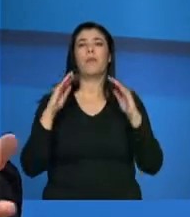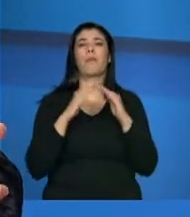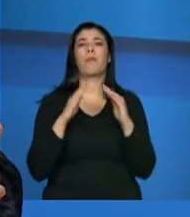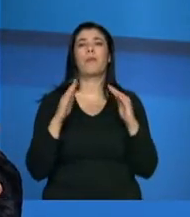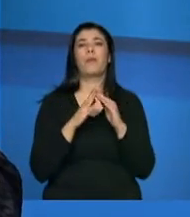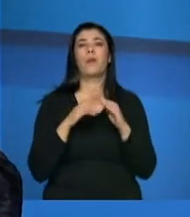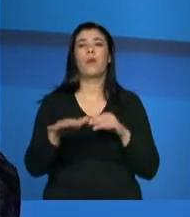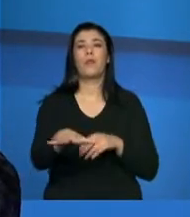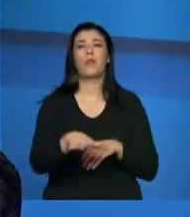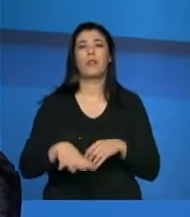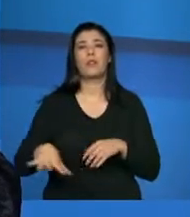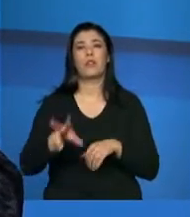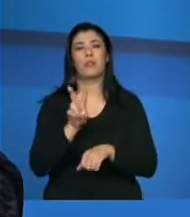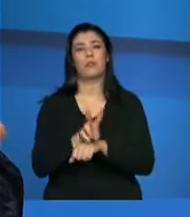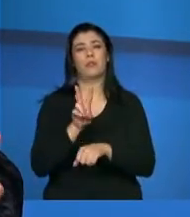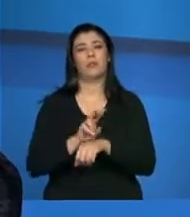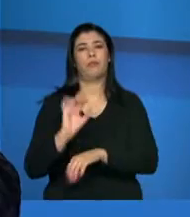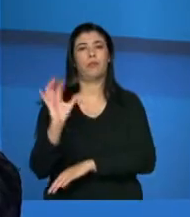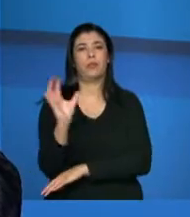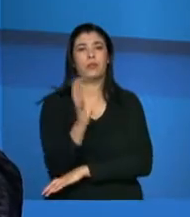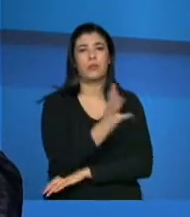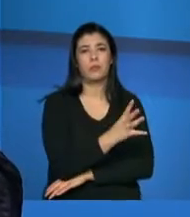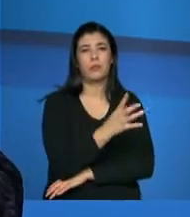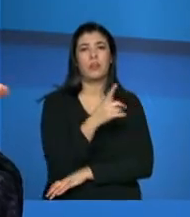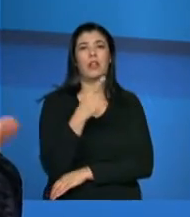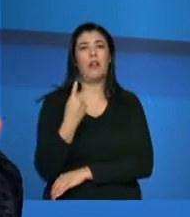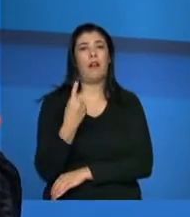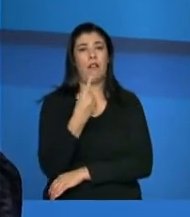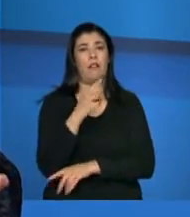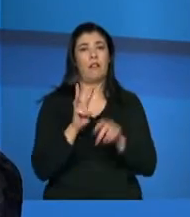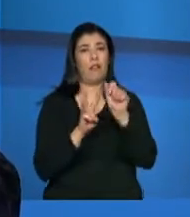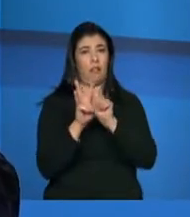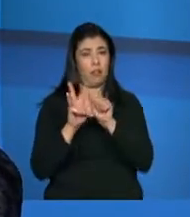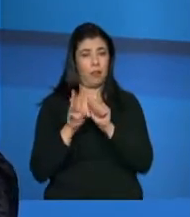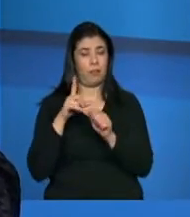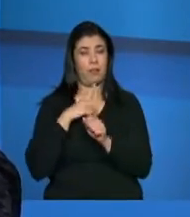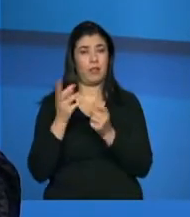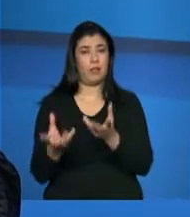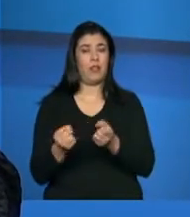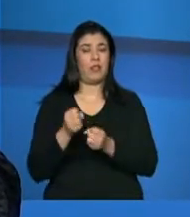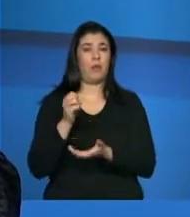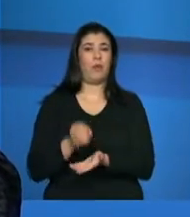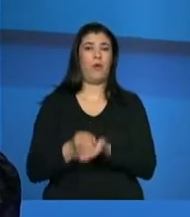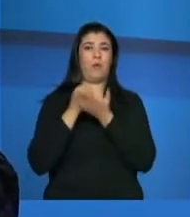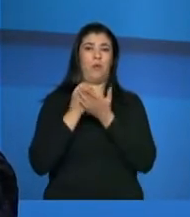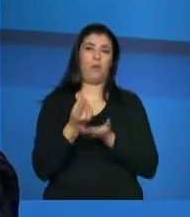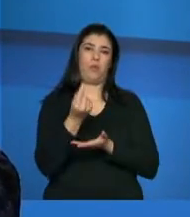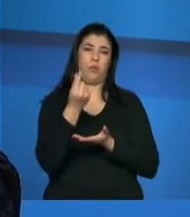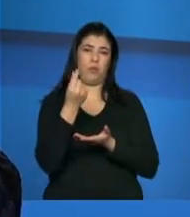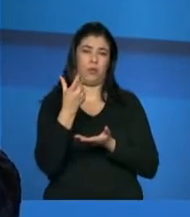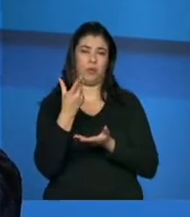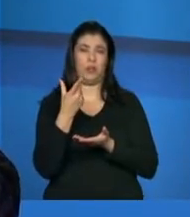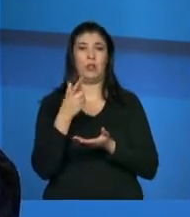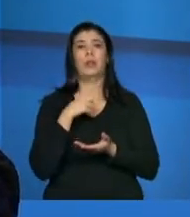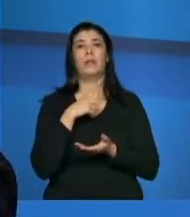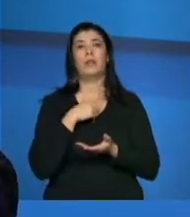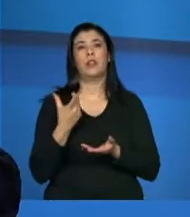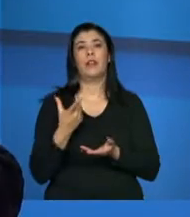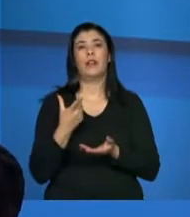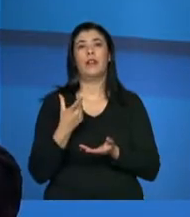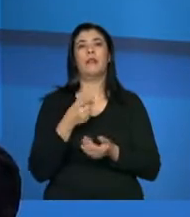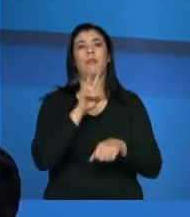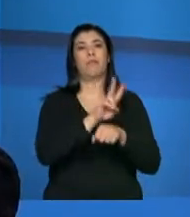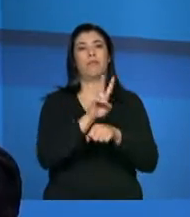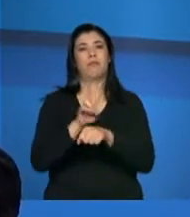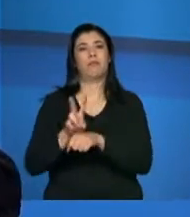proteção ambiental e que, atrás de três meses, recebe, então, um apoio financeiro para a preservação ambiental. Então, esse também,